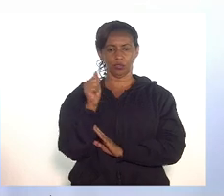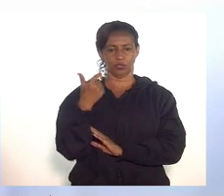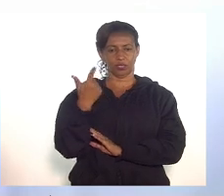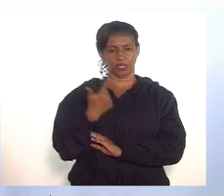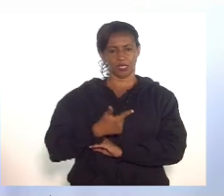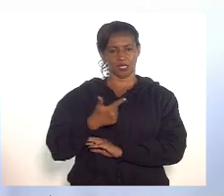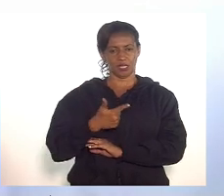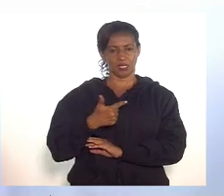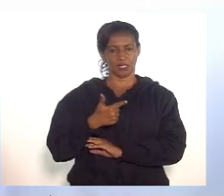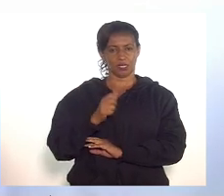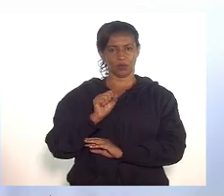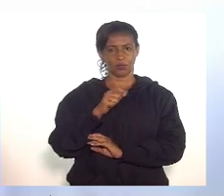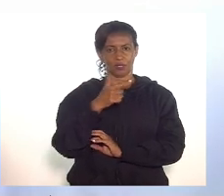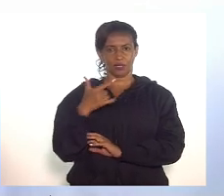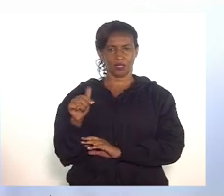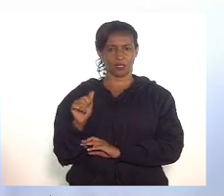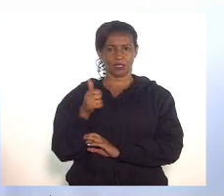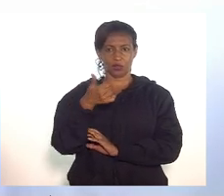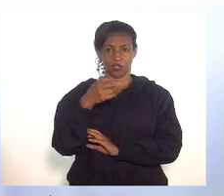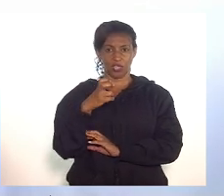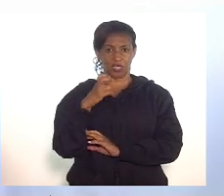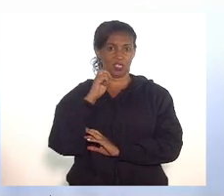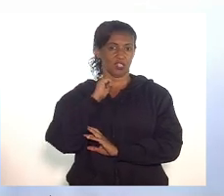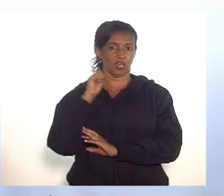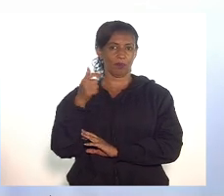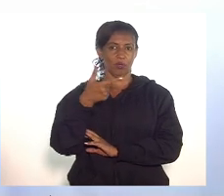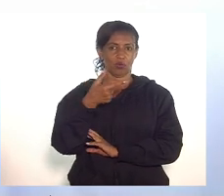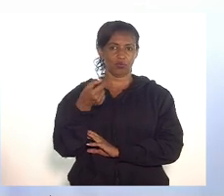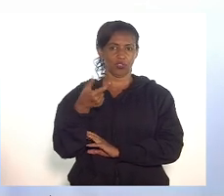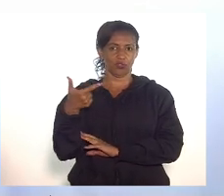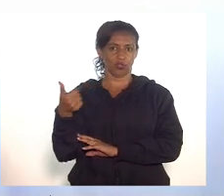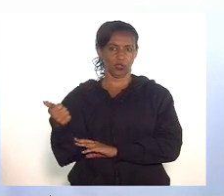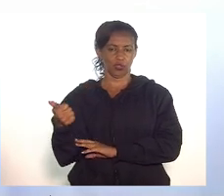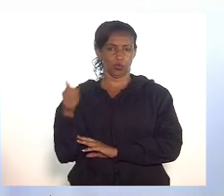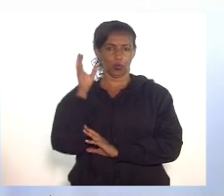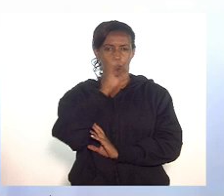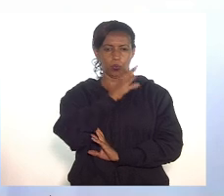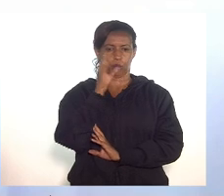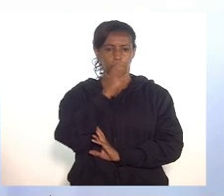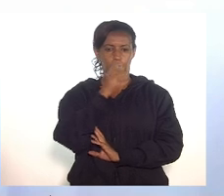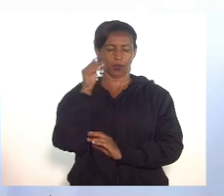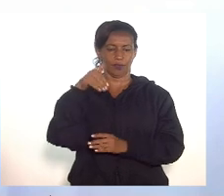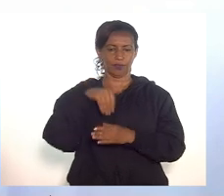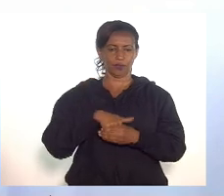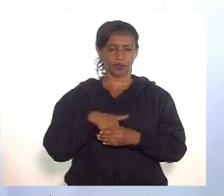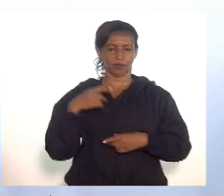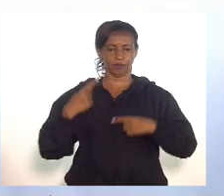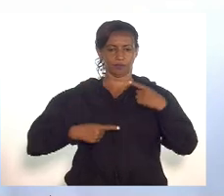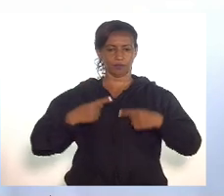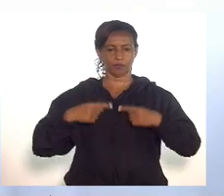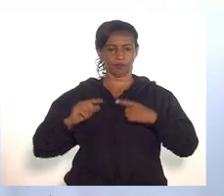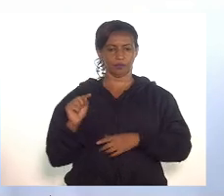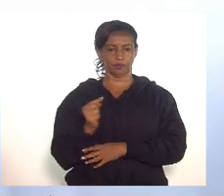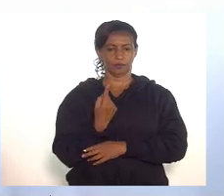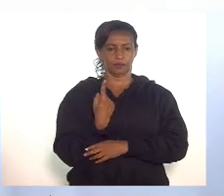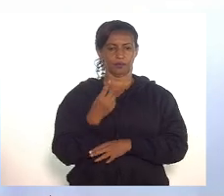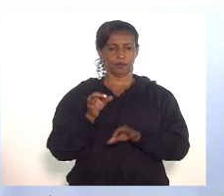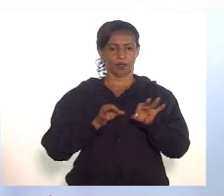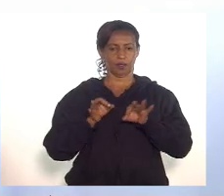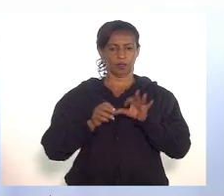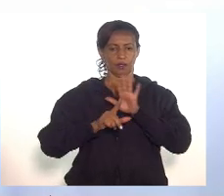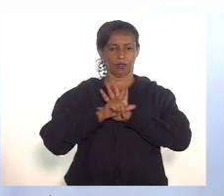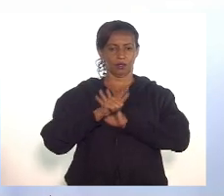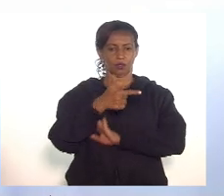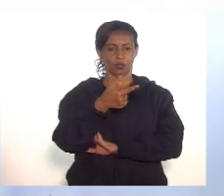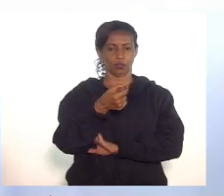sessão extraordinária do dia 15 de abril de 2021, em regime de urgência em votação e discussão única, projeto de lei